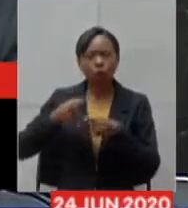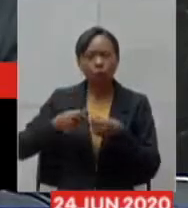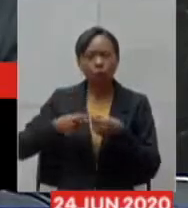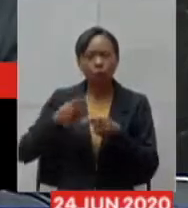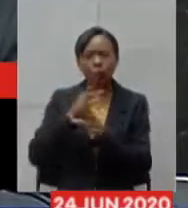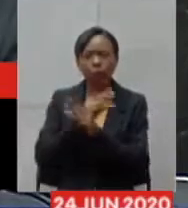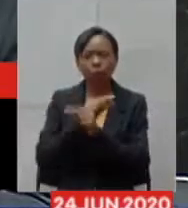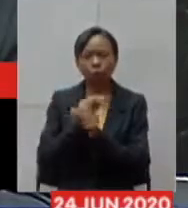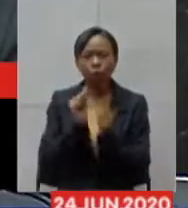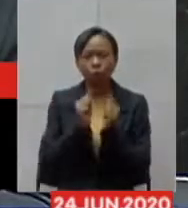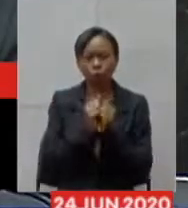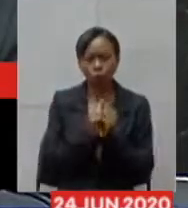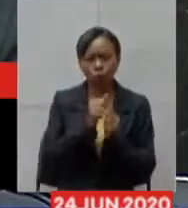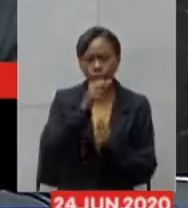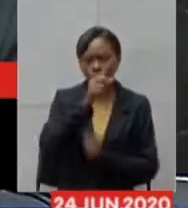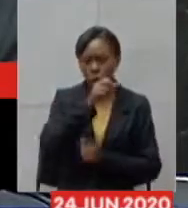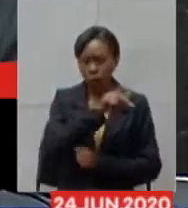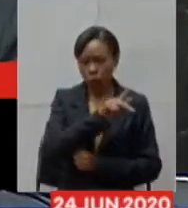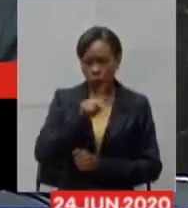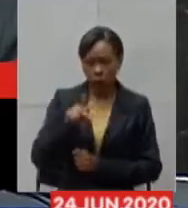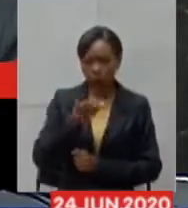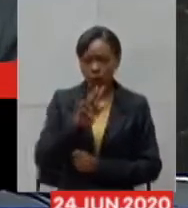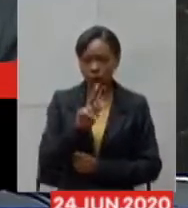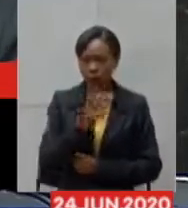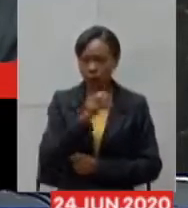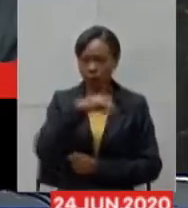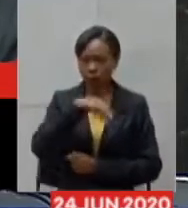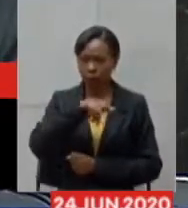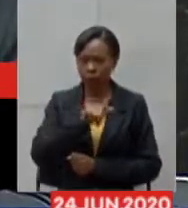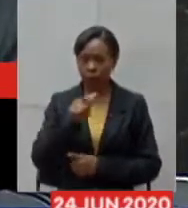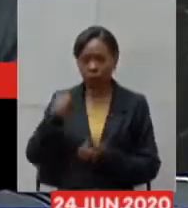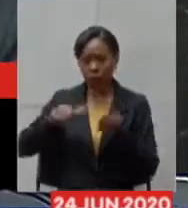presidente da FEMIG para nós fazermos uma avaliação nesse sentido